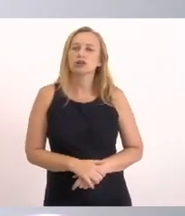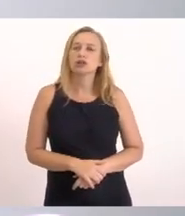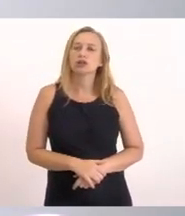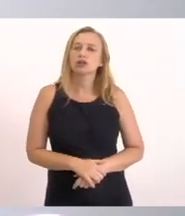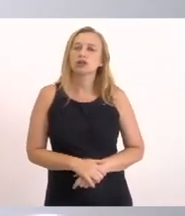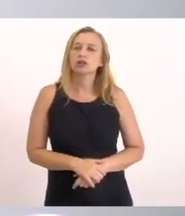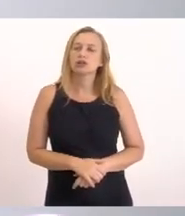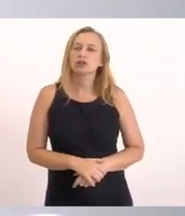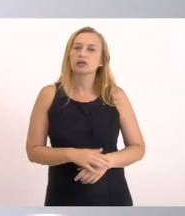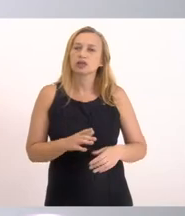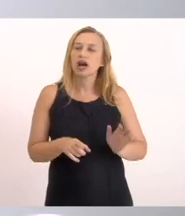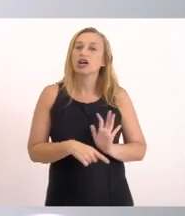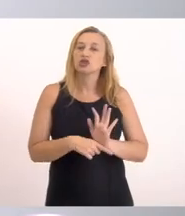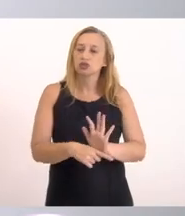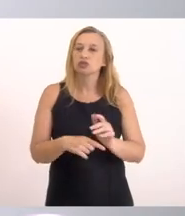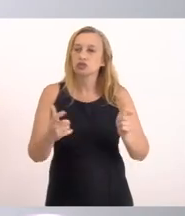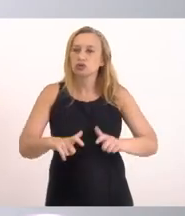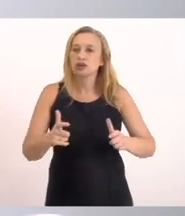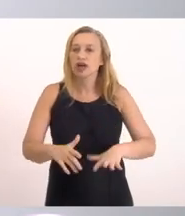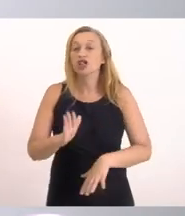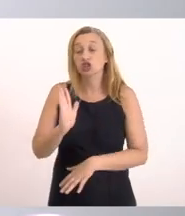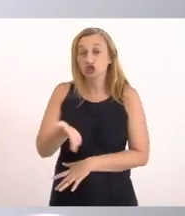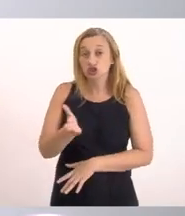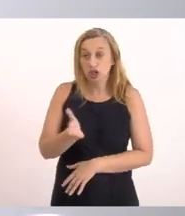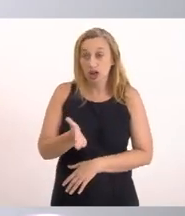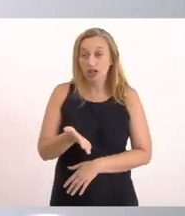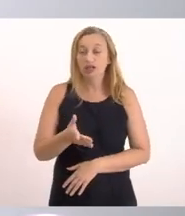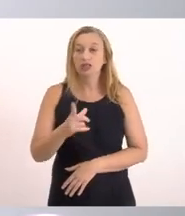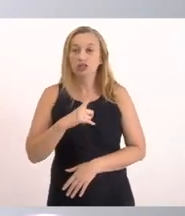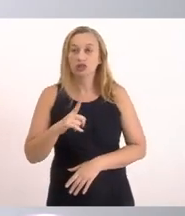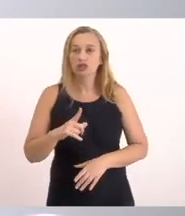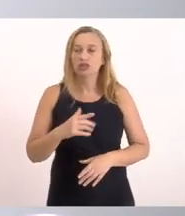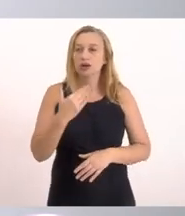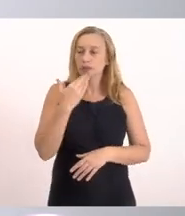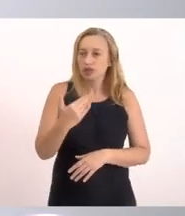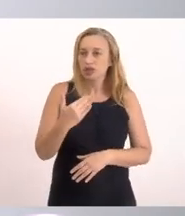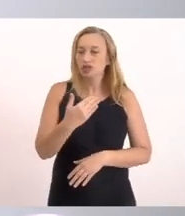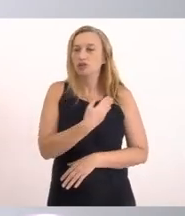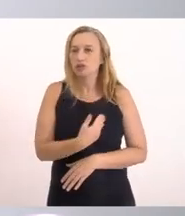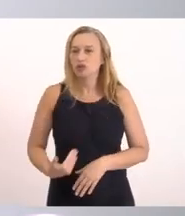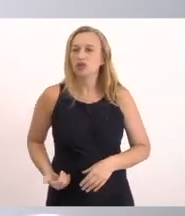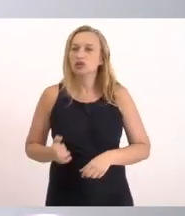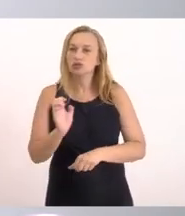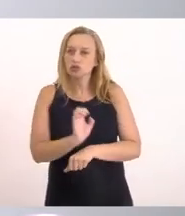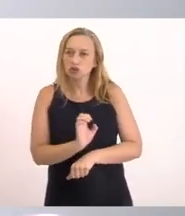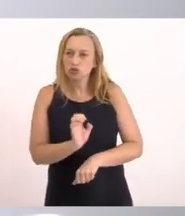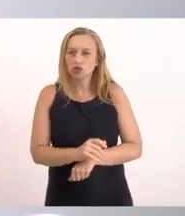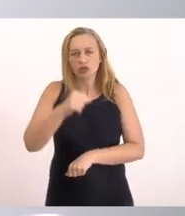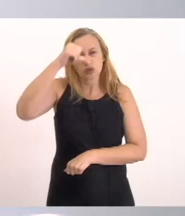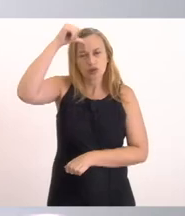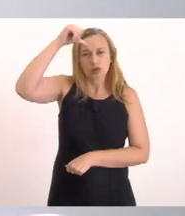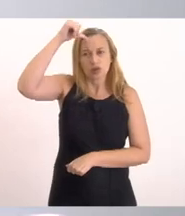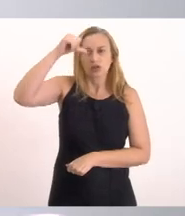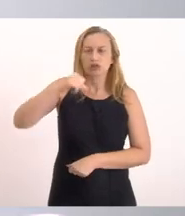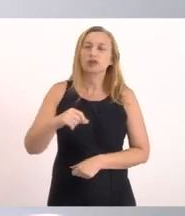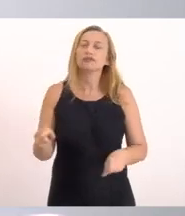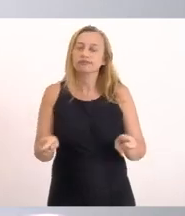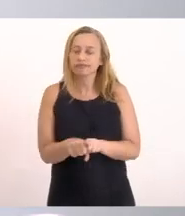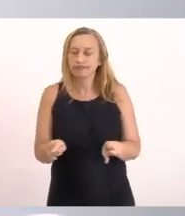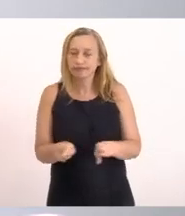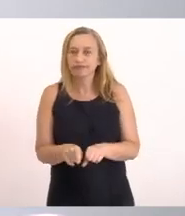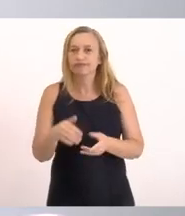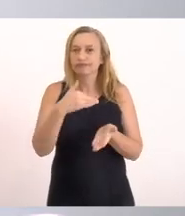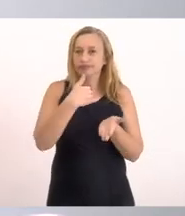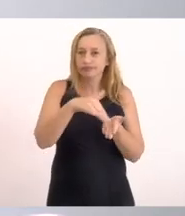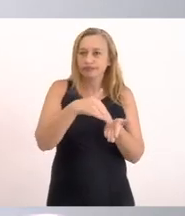Intervenção Só que a gente Já tinha feito As petições Ao governo do estado Ao governador Cláudio Castro E também Ao